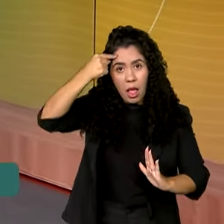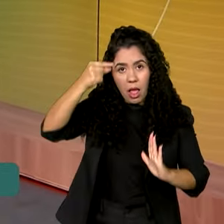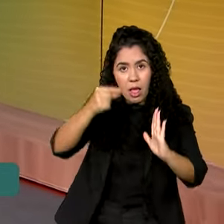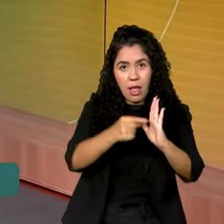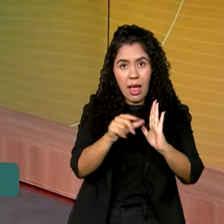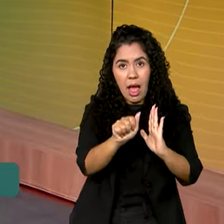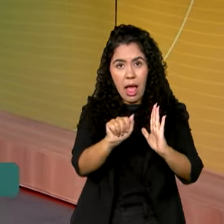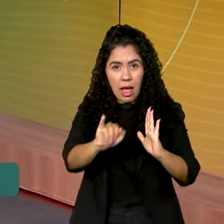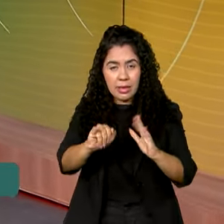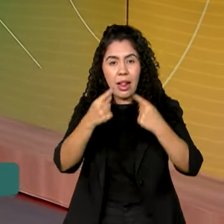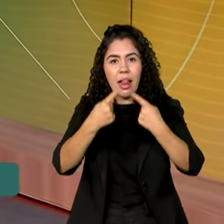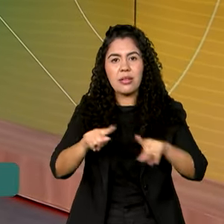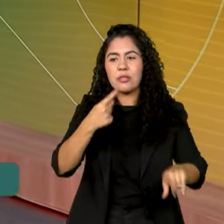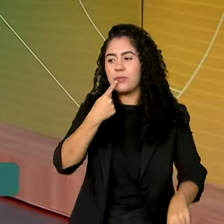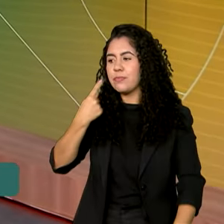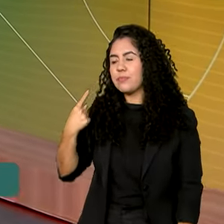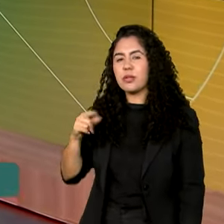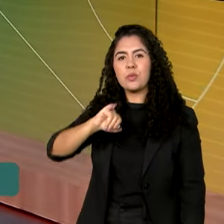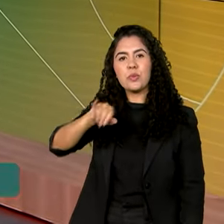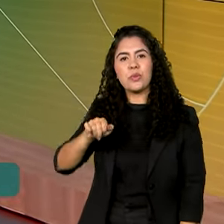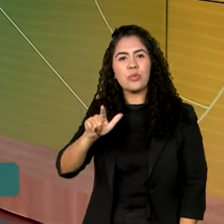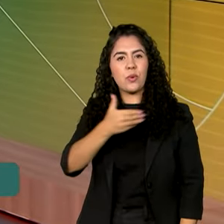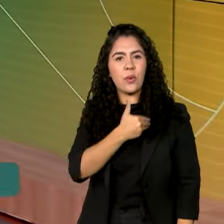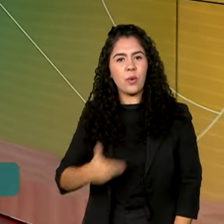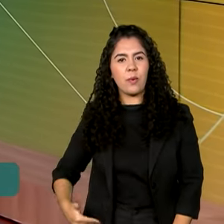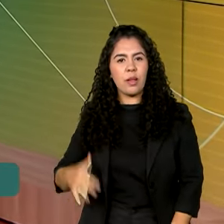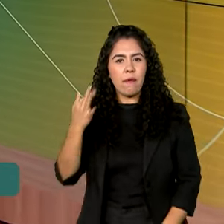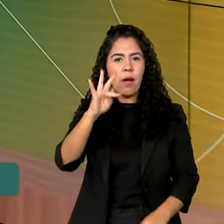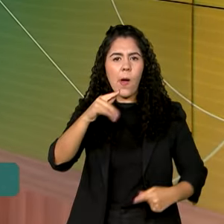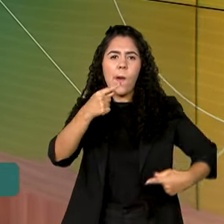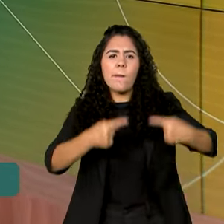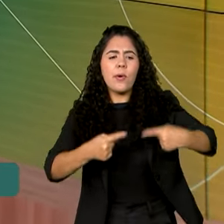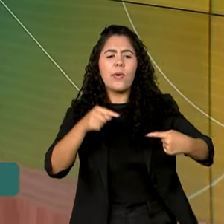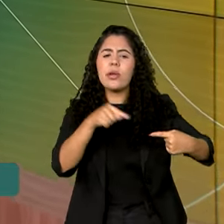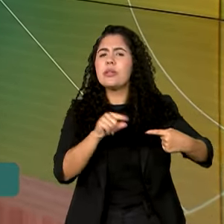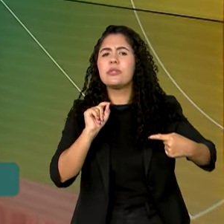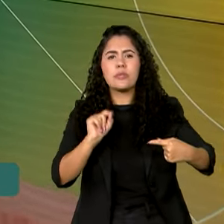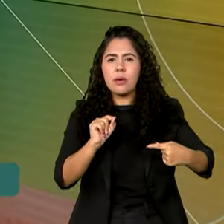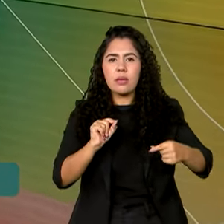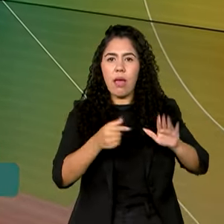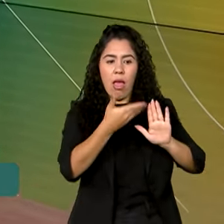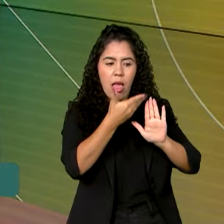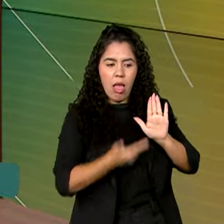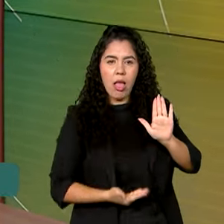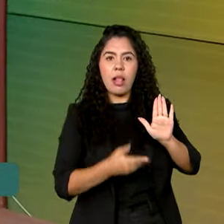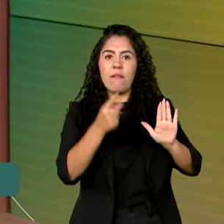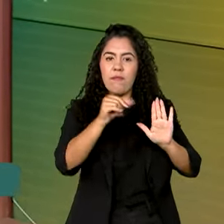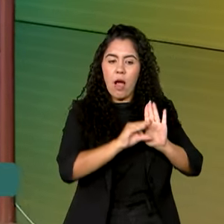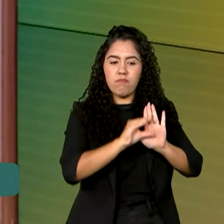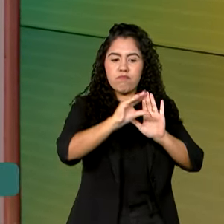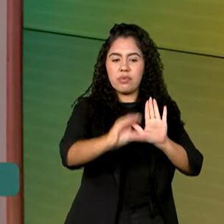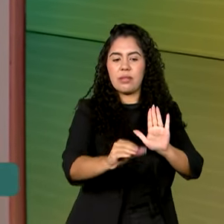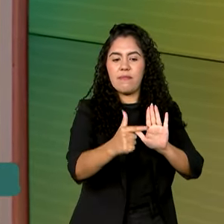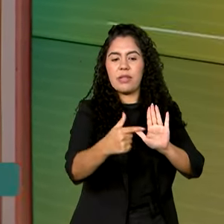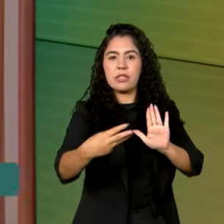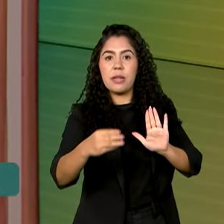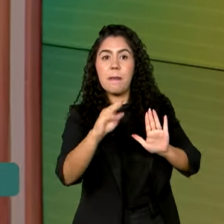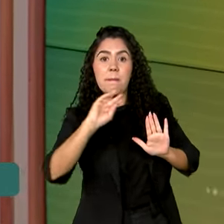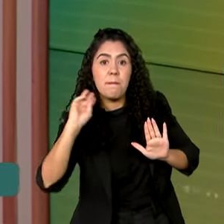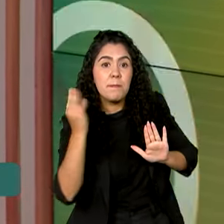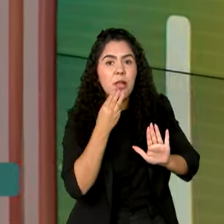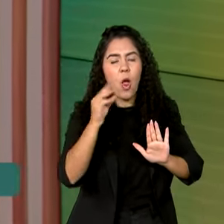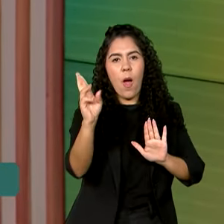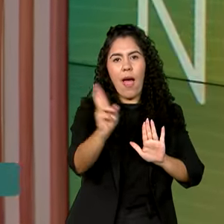Lançada em julho pelo governo federal, essa política vai investir mais de 23 bilhões de reais no setor. E